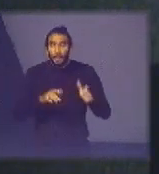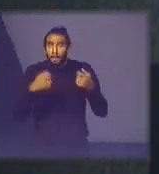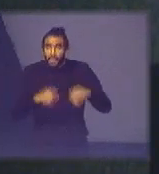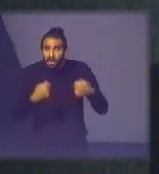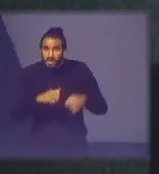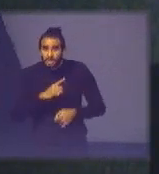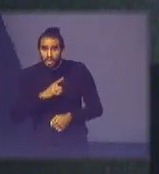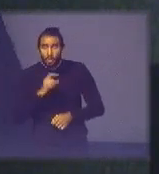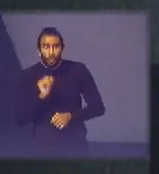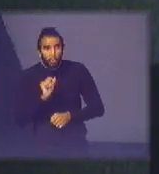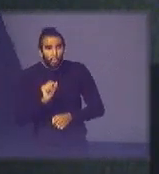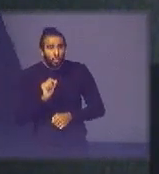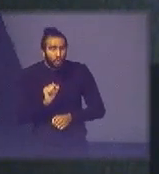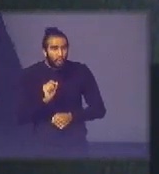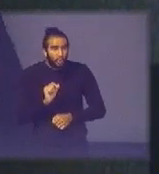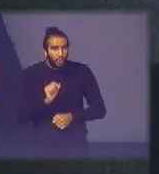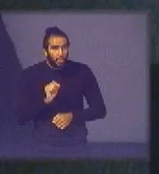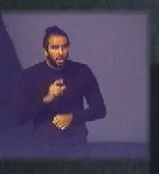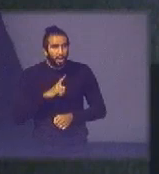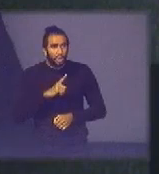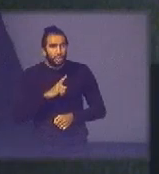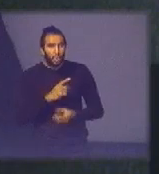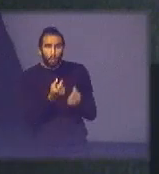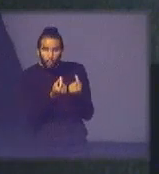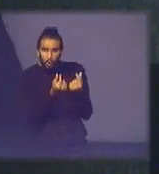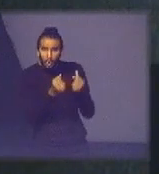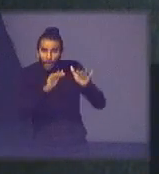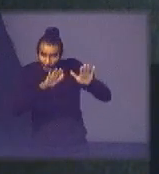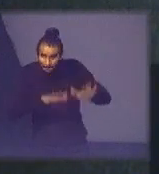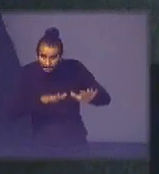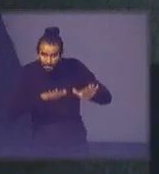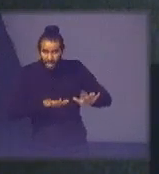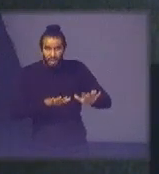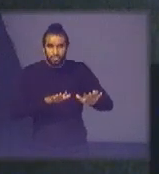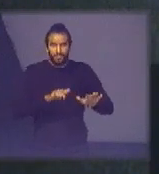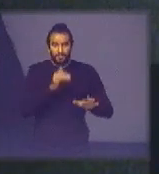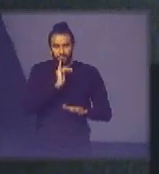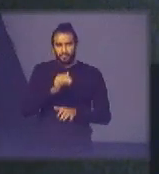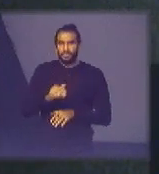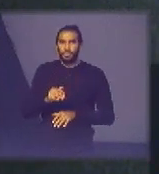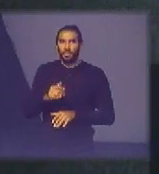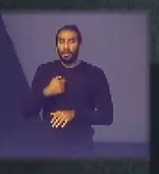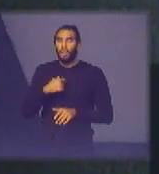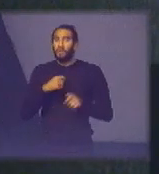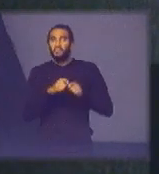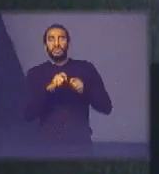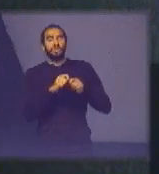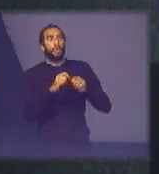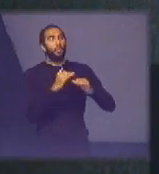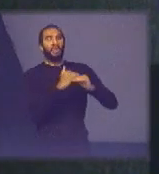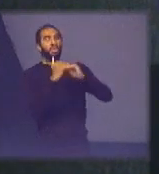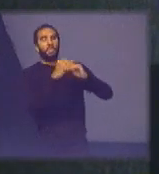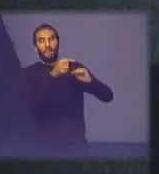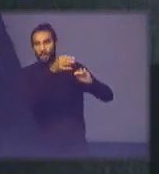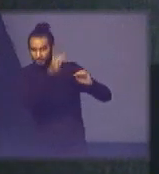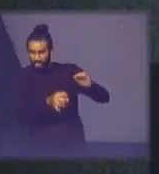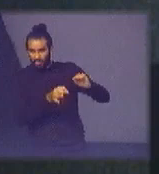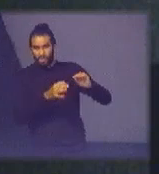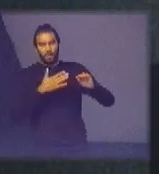um baixo custo de transação de revisão normativa é muita presunção que a gente vai parir uma norma e ela vai ser perfeita